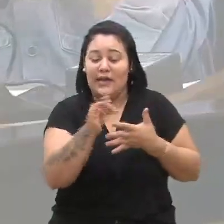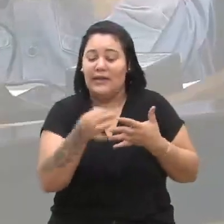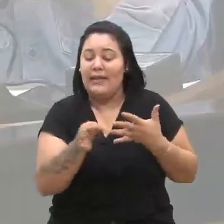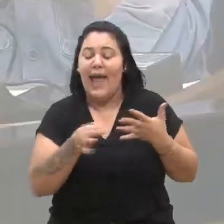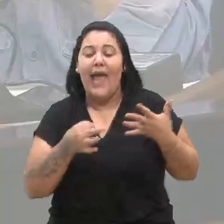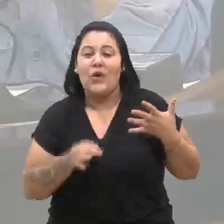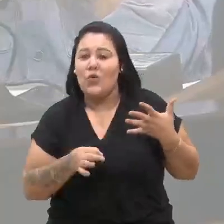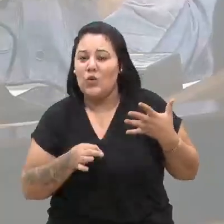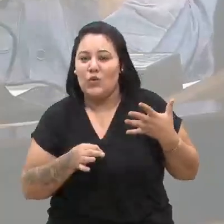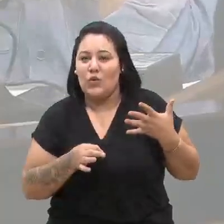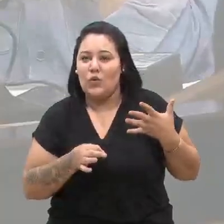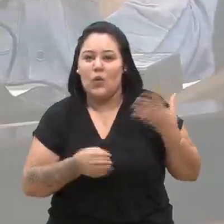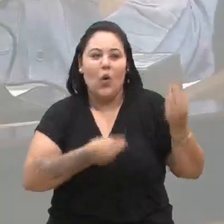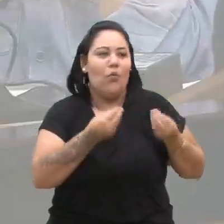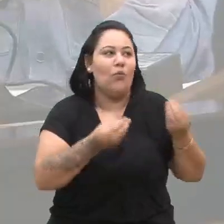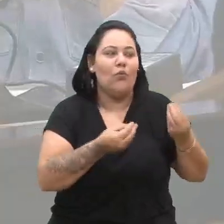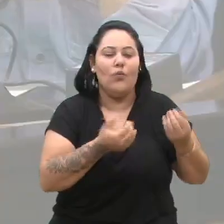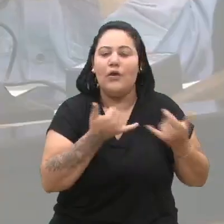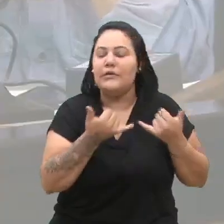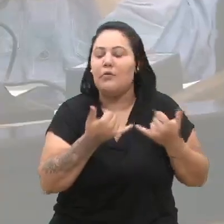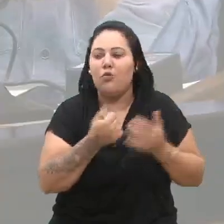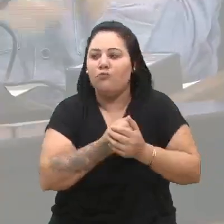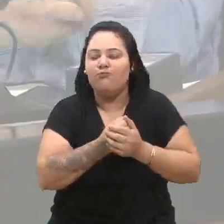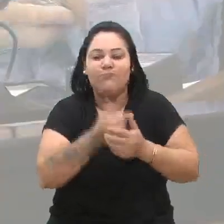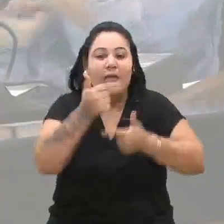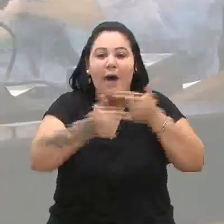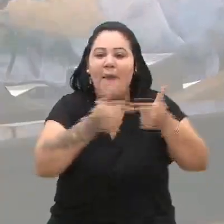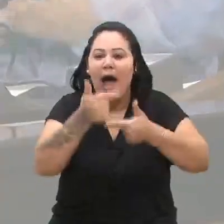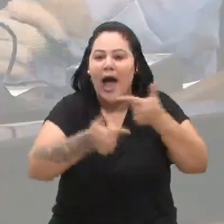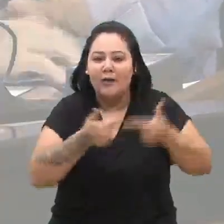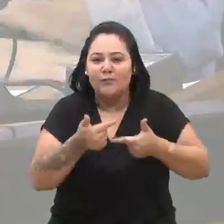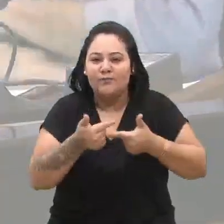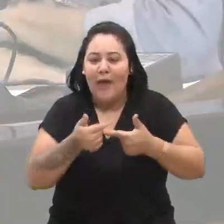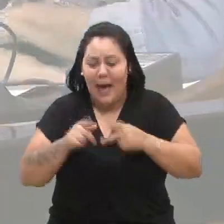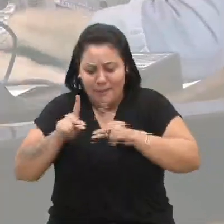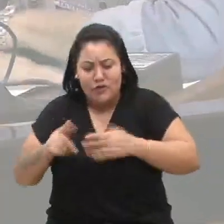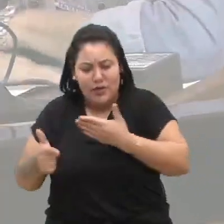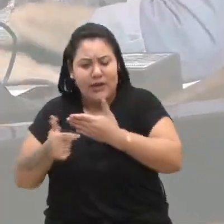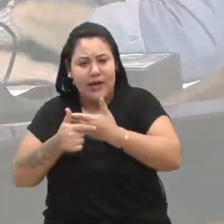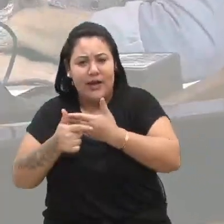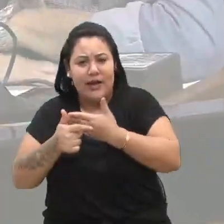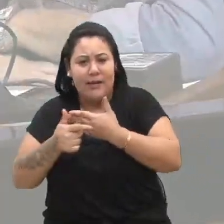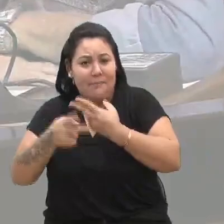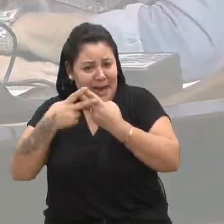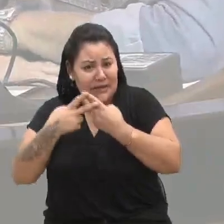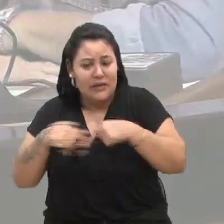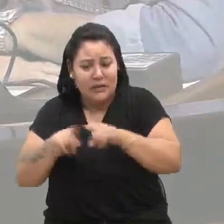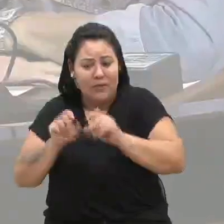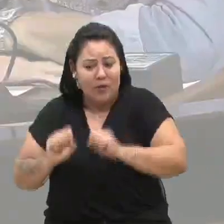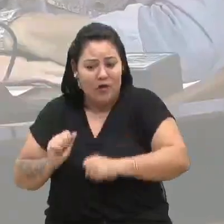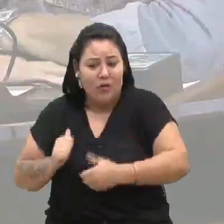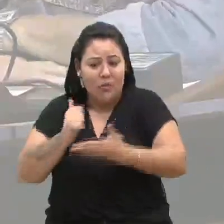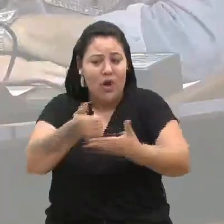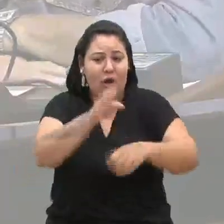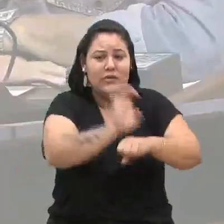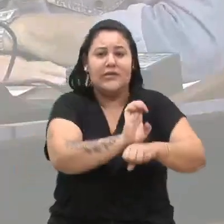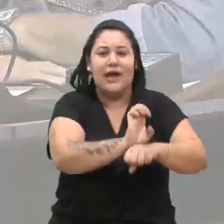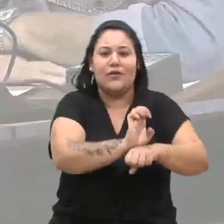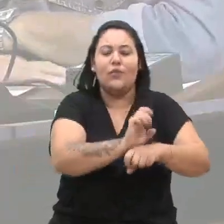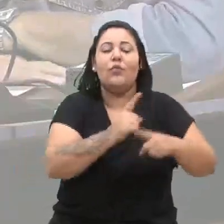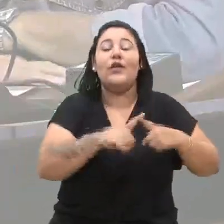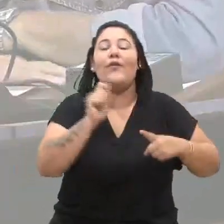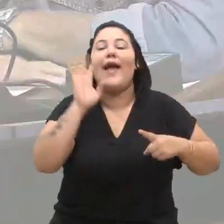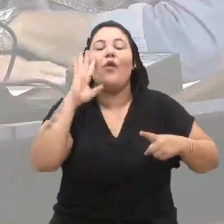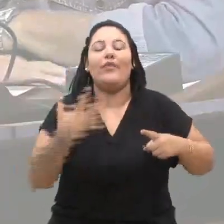como um trabalho, delas contribuir para o Estado, porque o que acontece é que o Estado